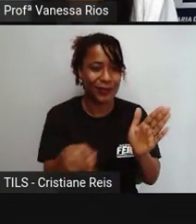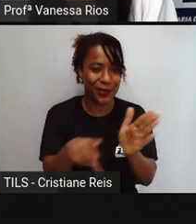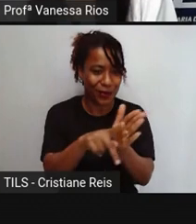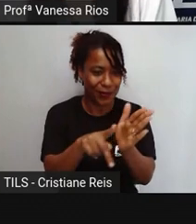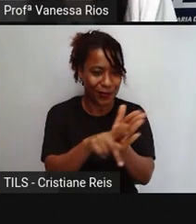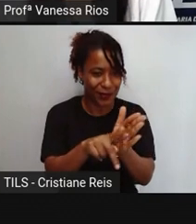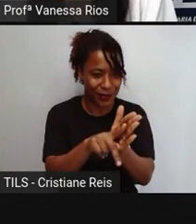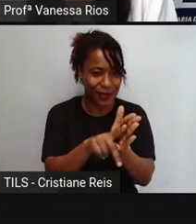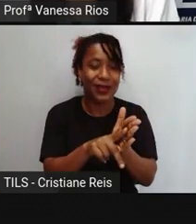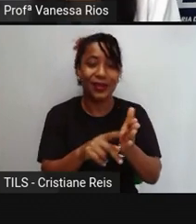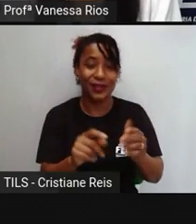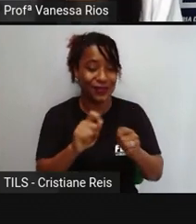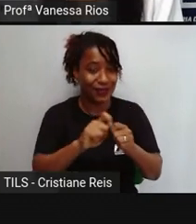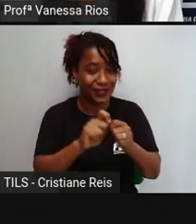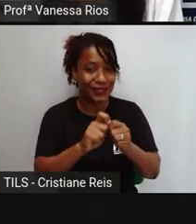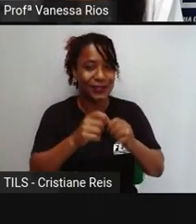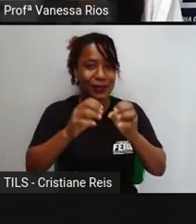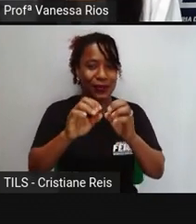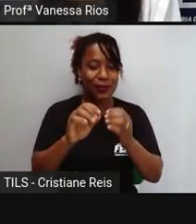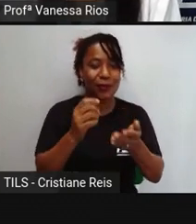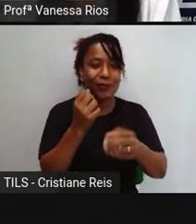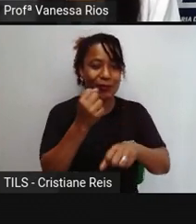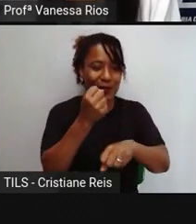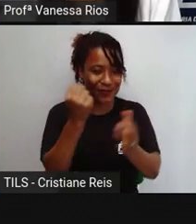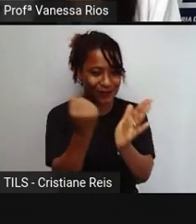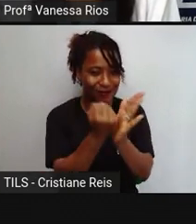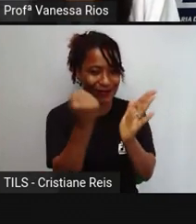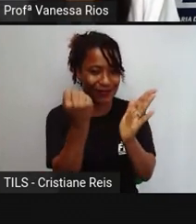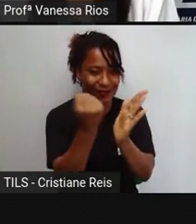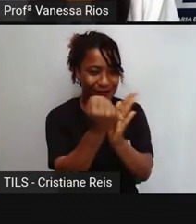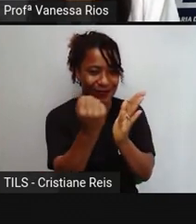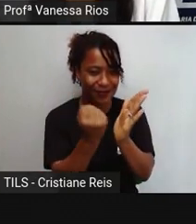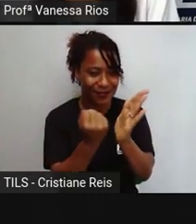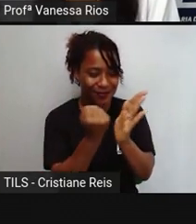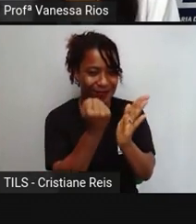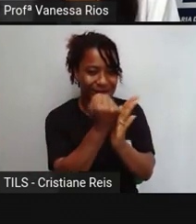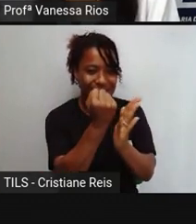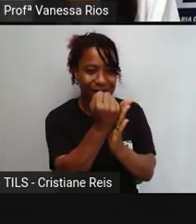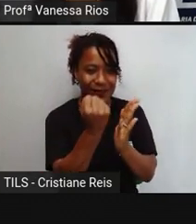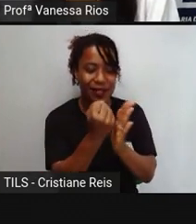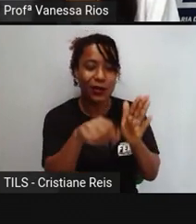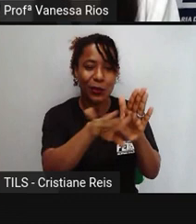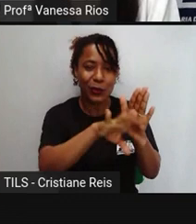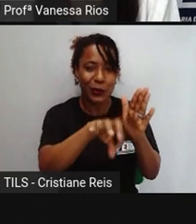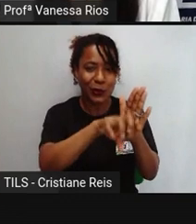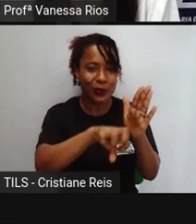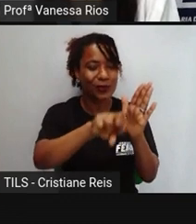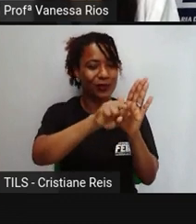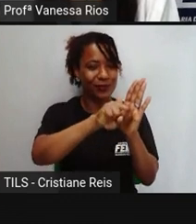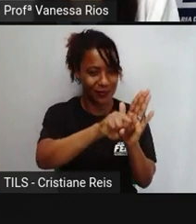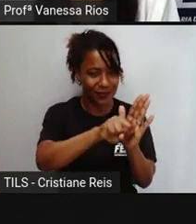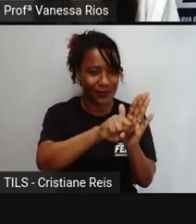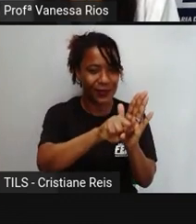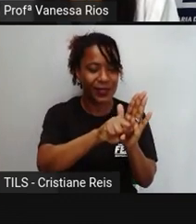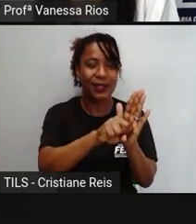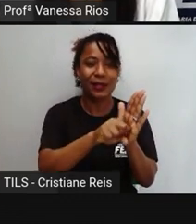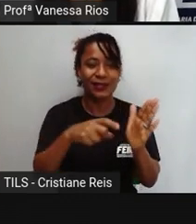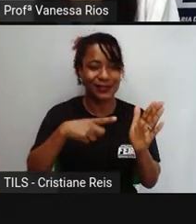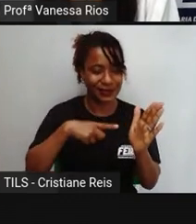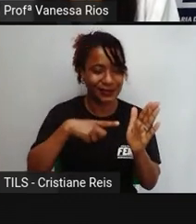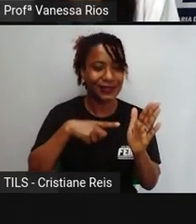cuneiforme, que utiliza esse nome, né, tem esse nome, porque eles utilizavam um utensílio, um